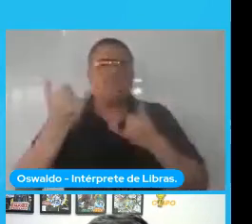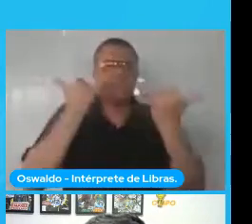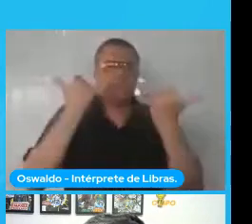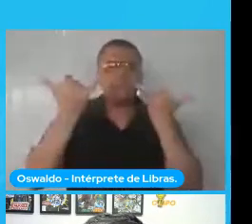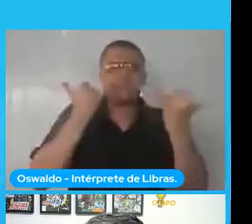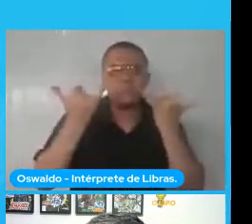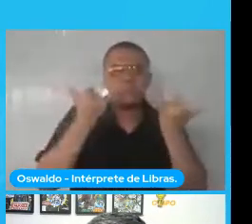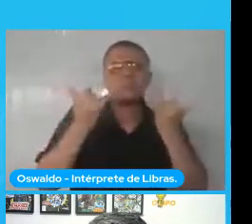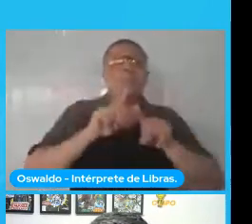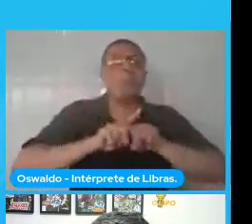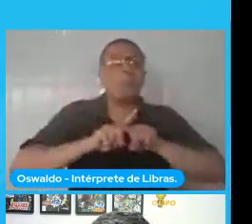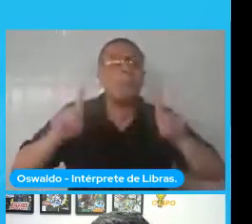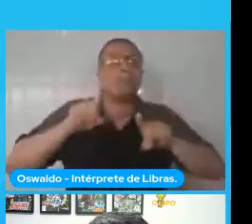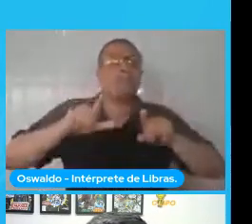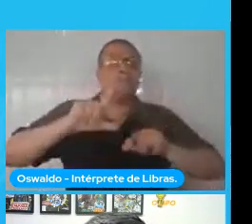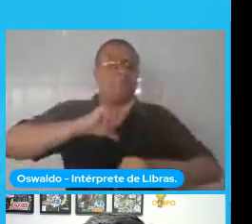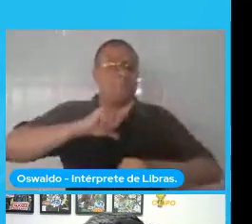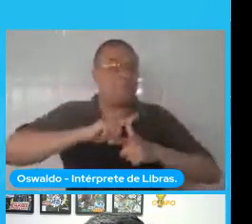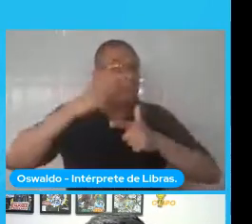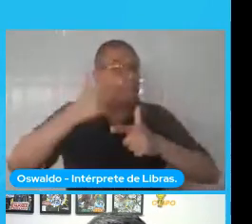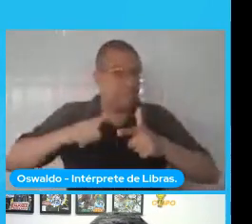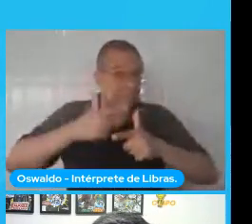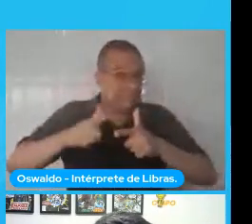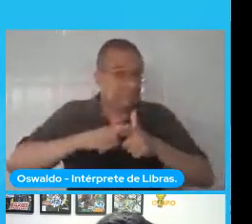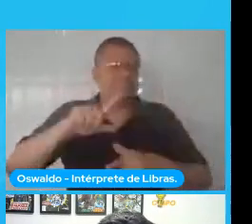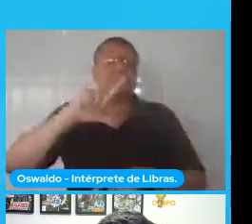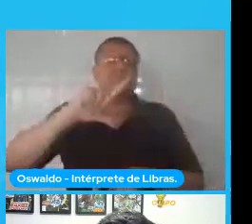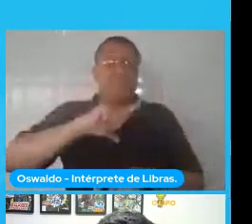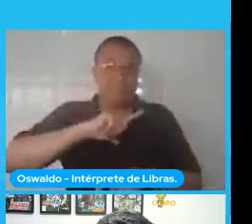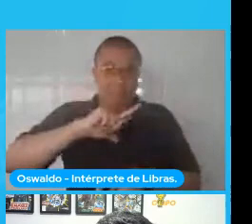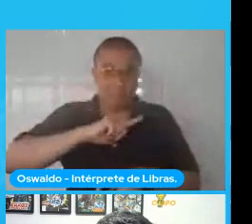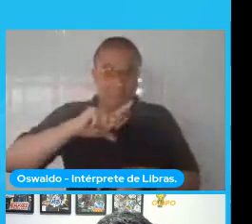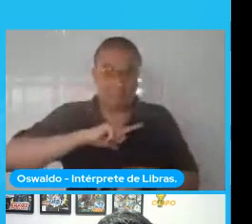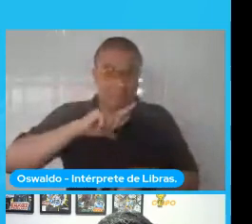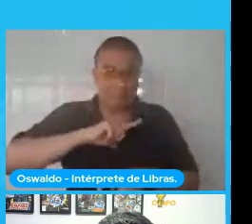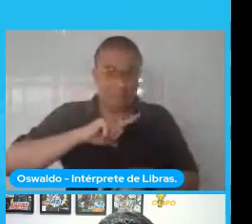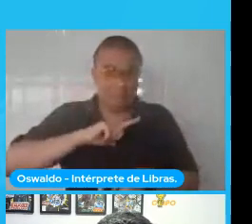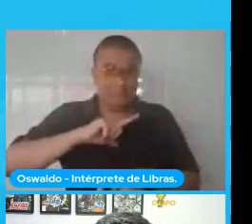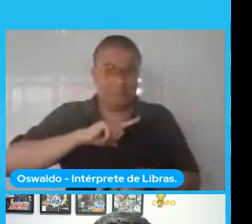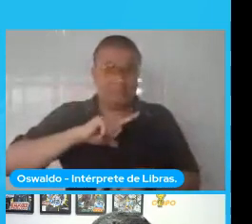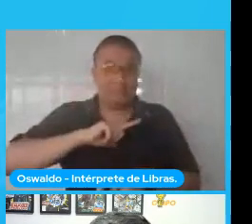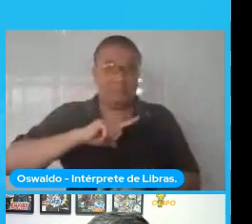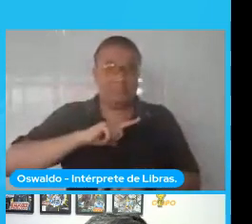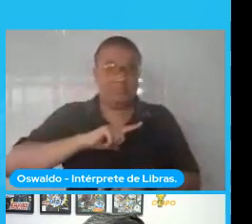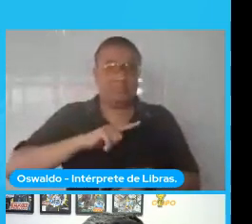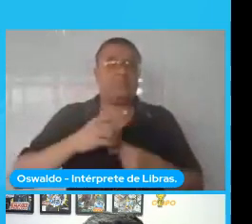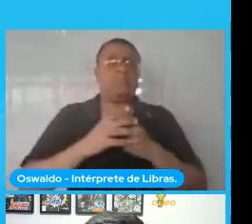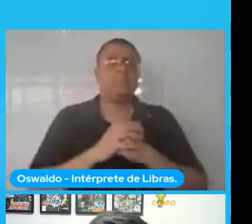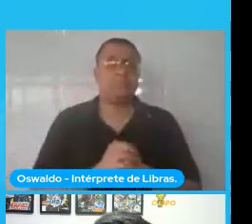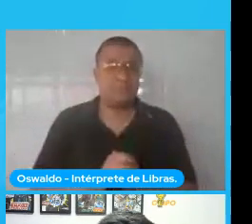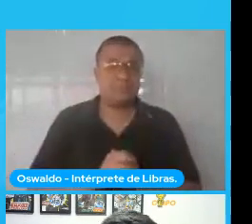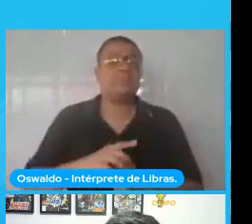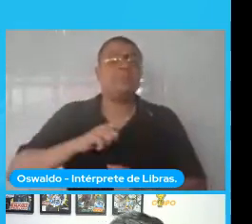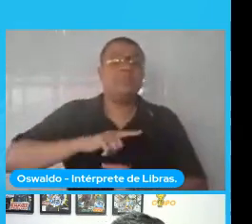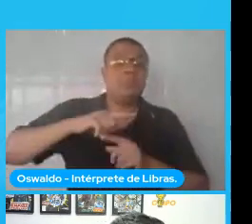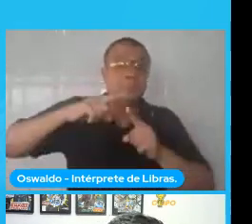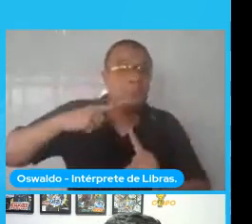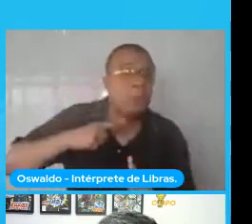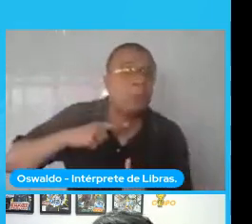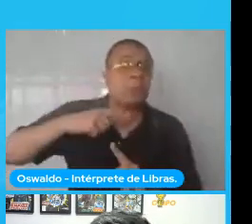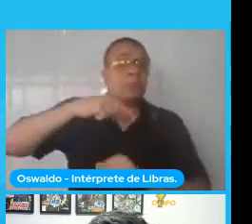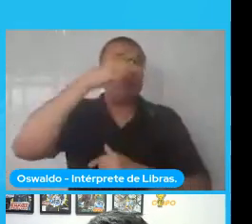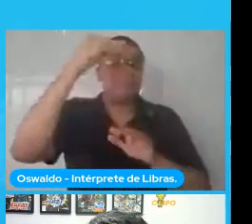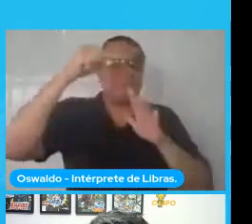às vezes o problema é gigantesco, a gente precisa caracterizar aquele problema, então uma das vantagens dessas mídias digitais é que a gente